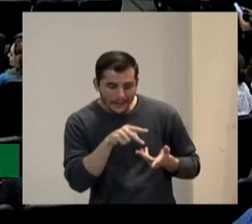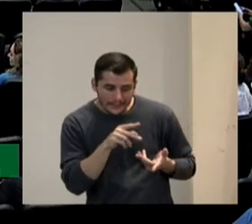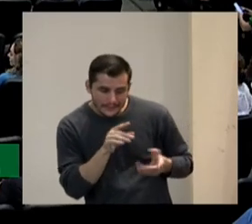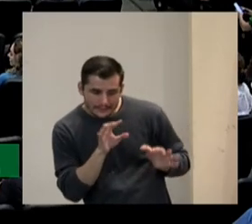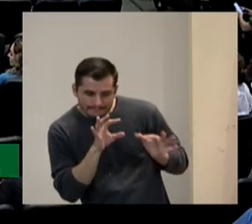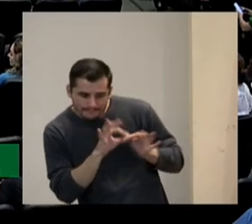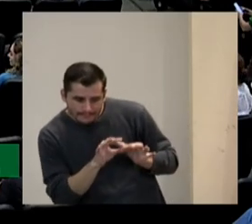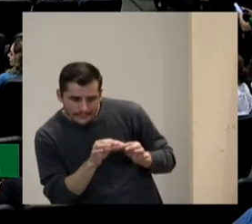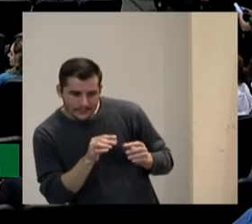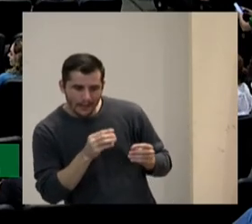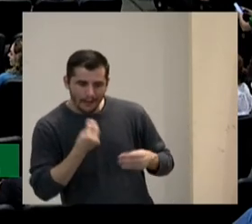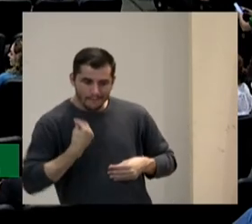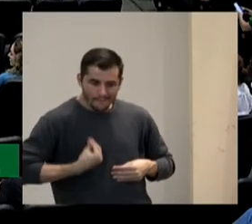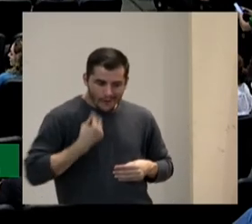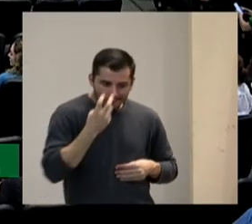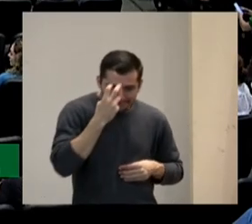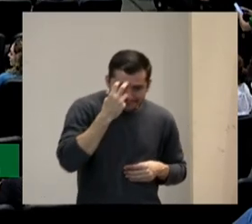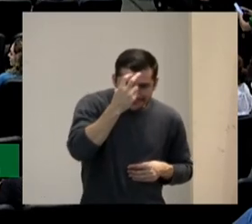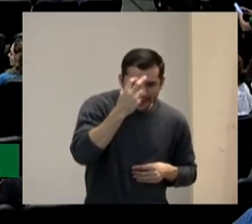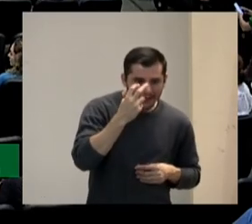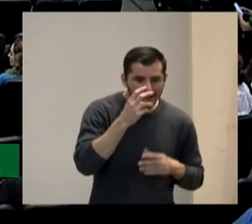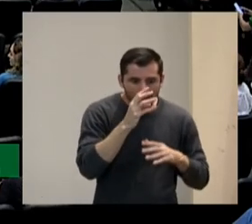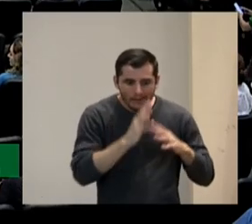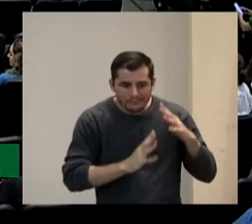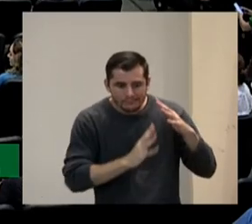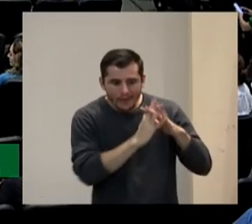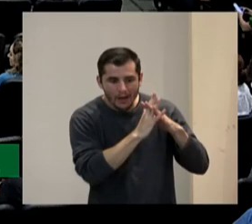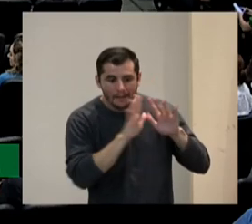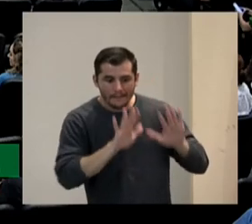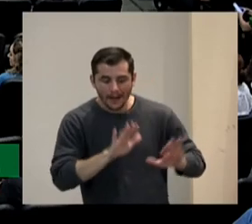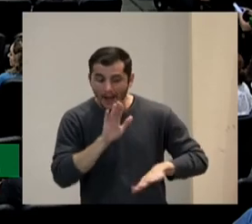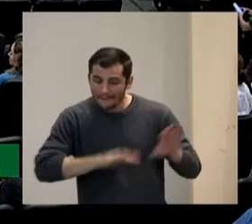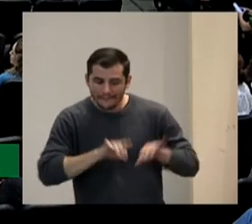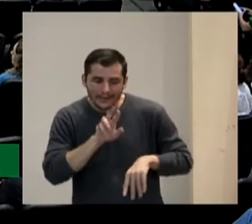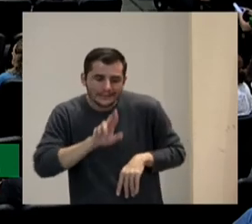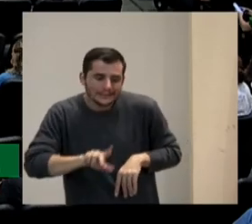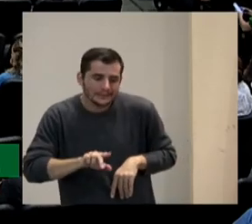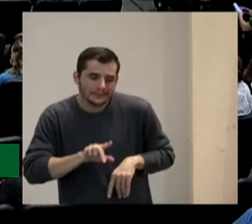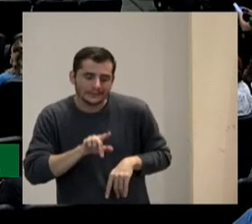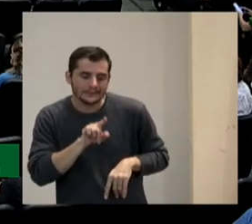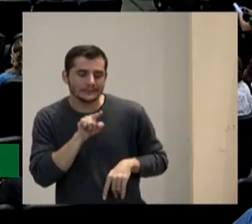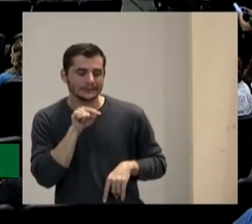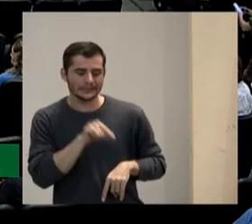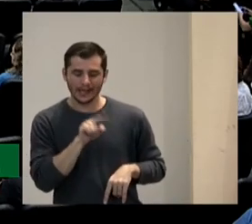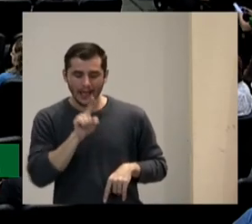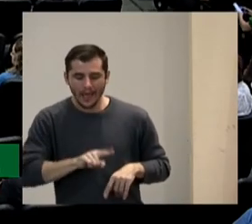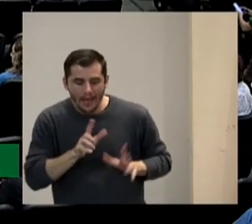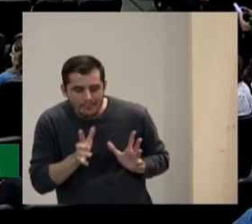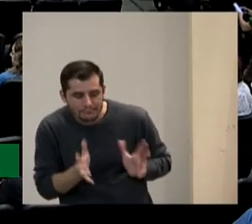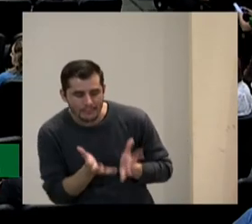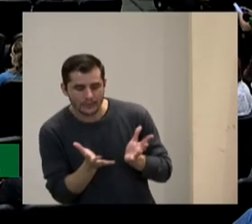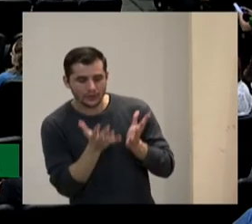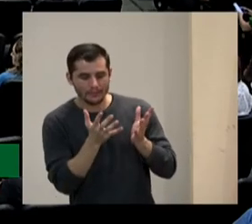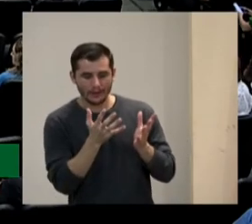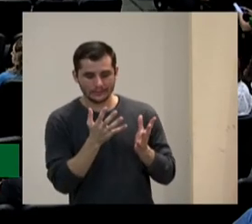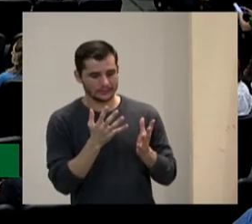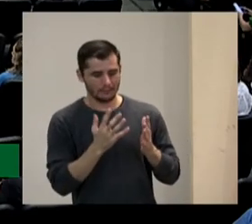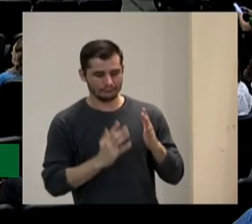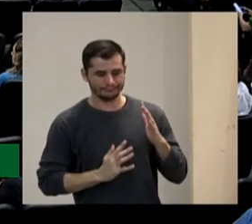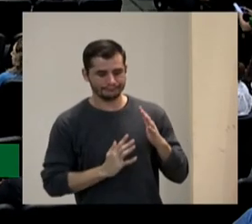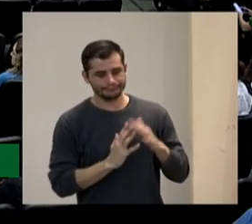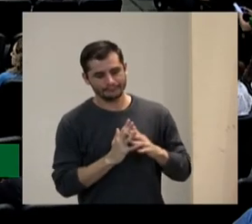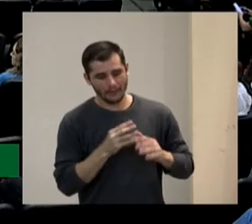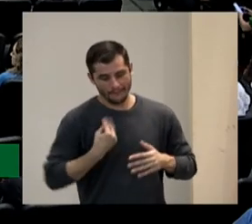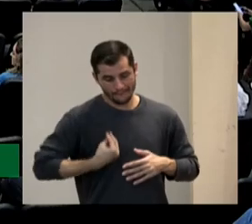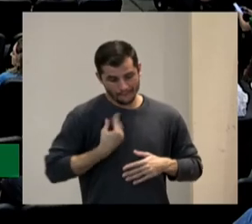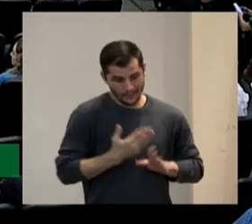altas habilidades quando simplesmente é uma hiperestimulação temprana todas estas coisas nos levam a pensar